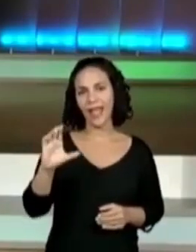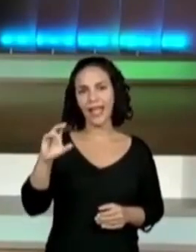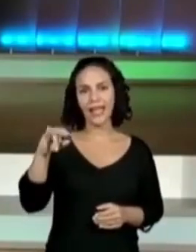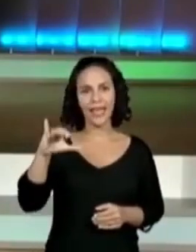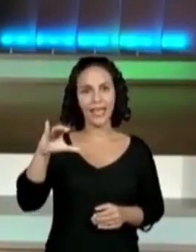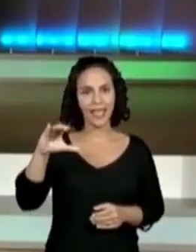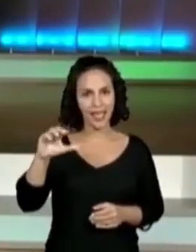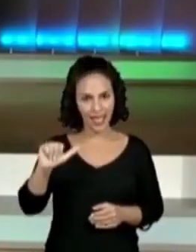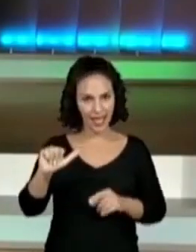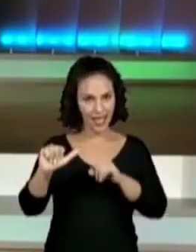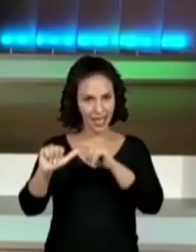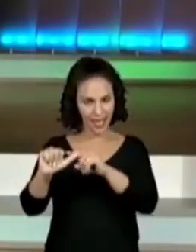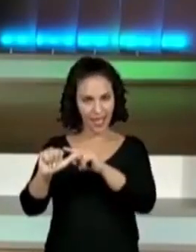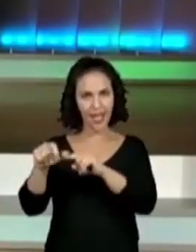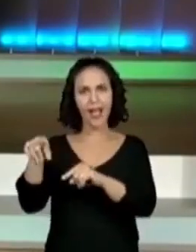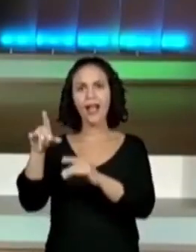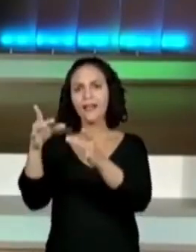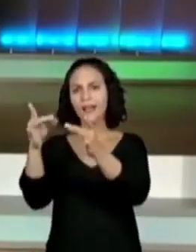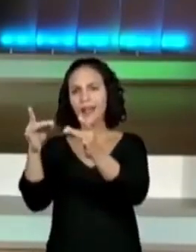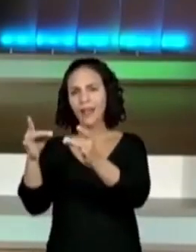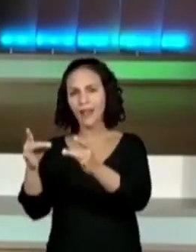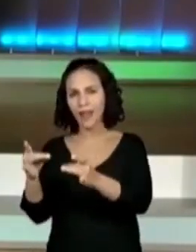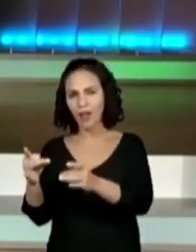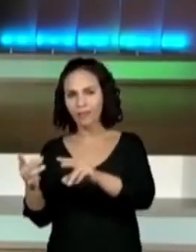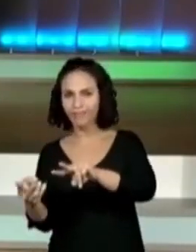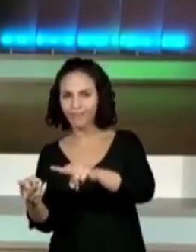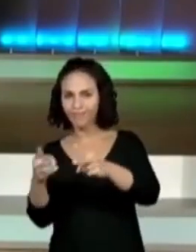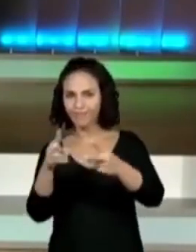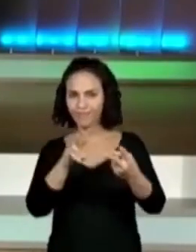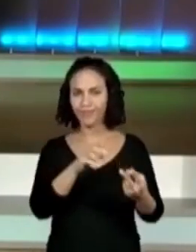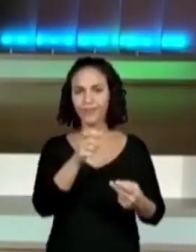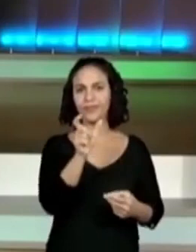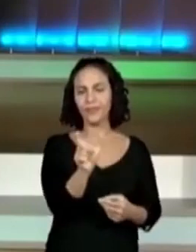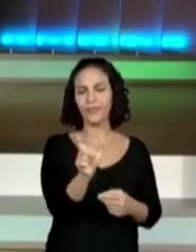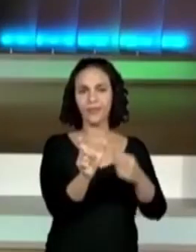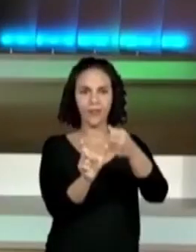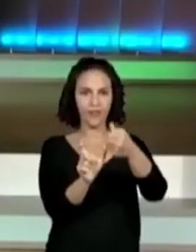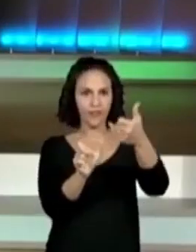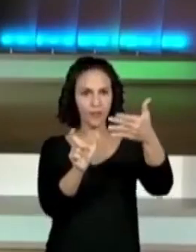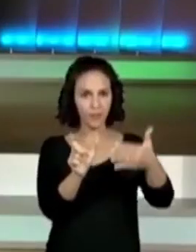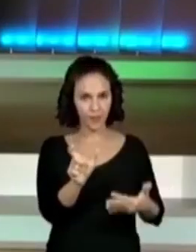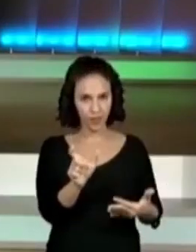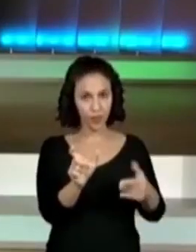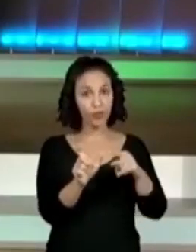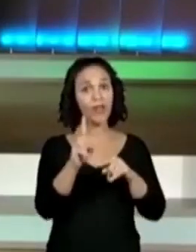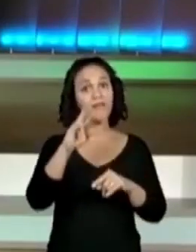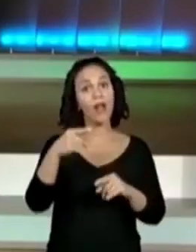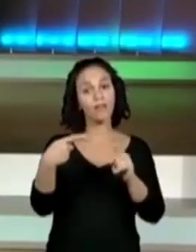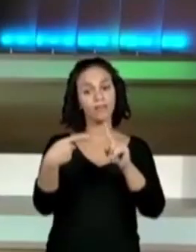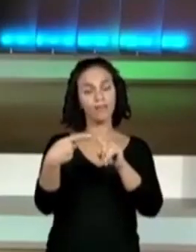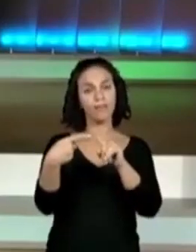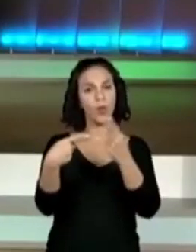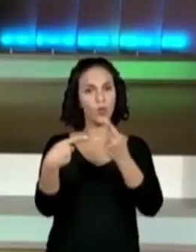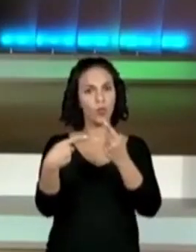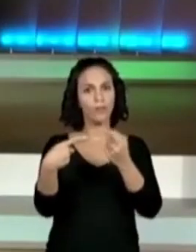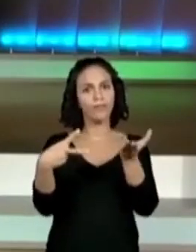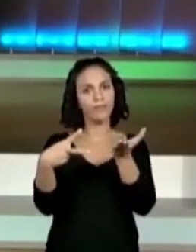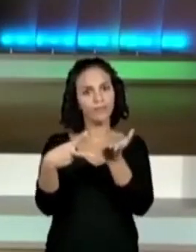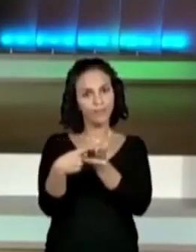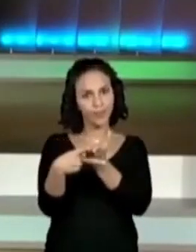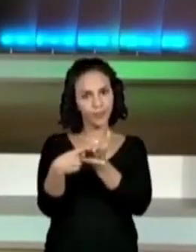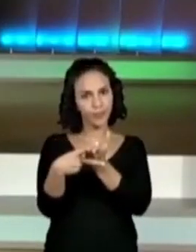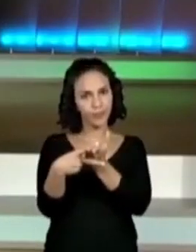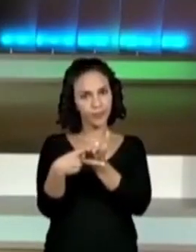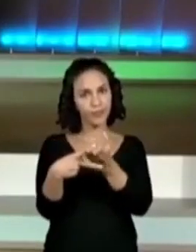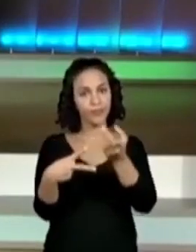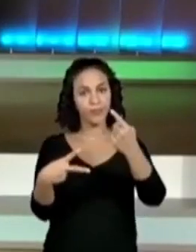O que significa que essa aula tem o assunto, se desdobre em duas aulas. Hoje nós faremos a introdução